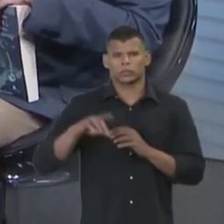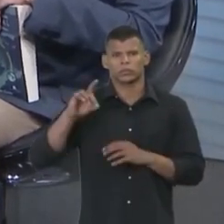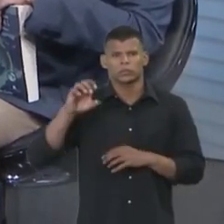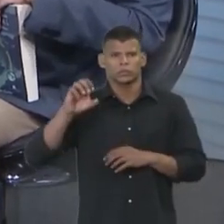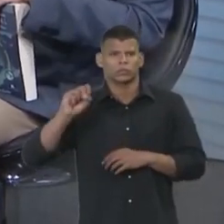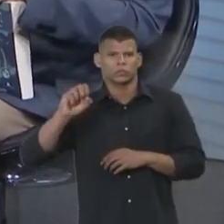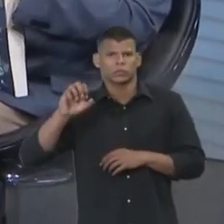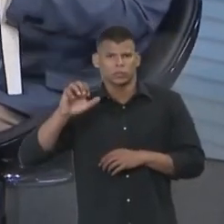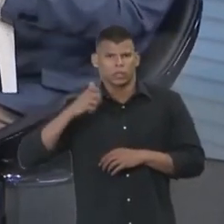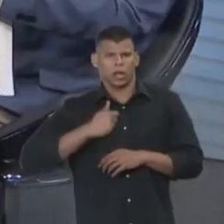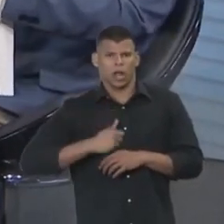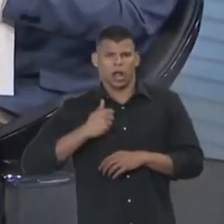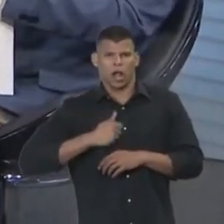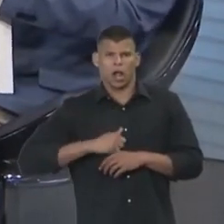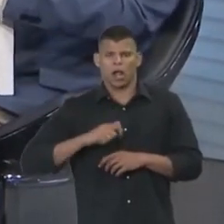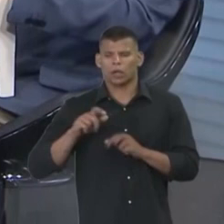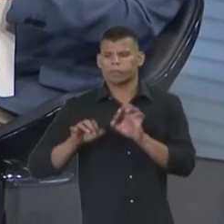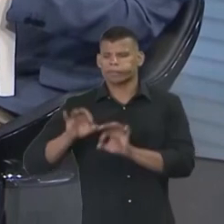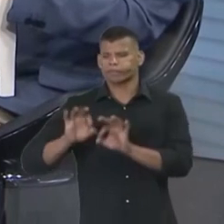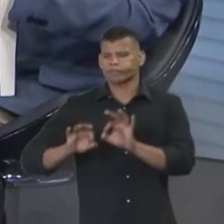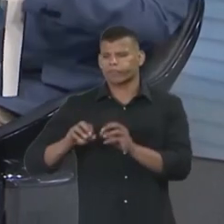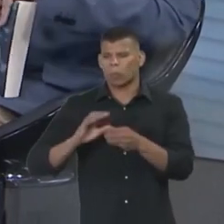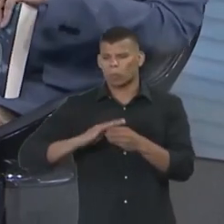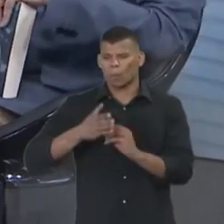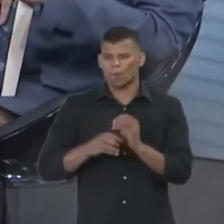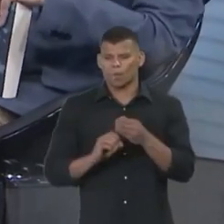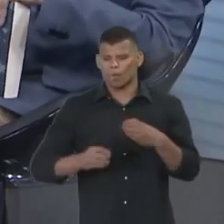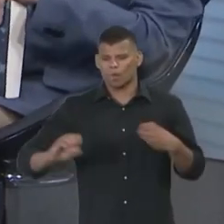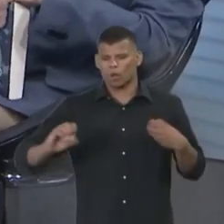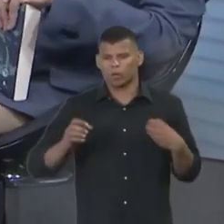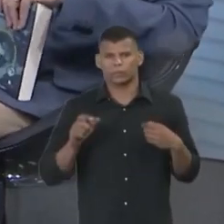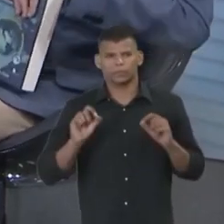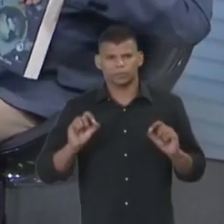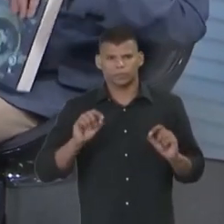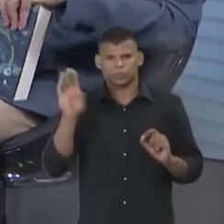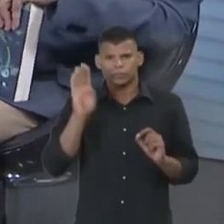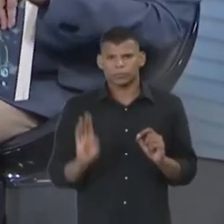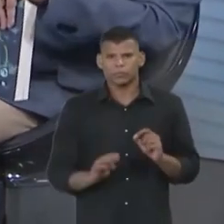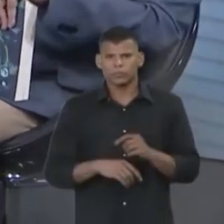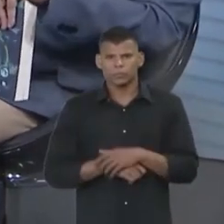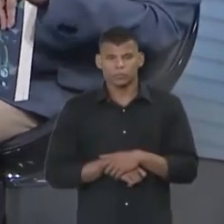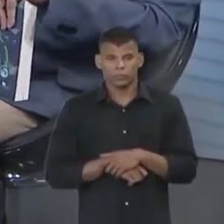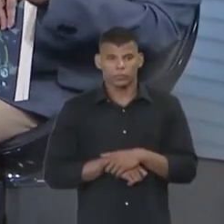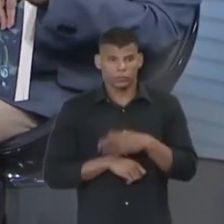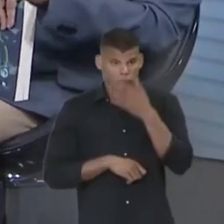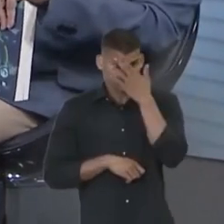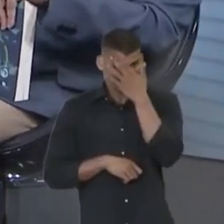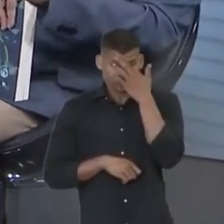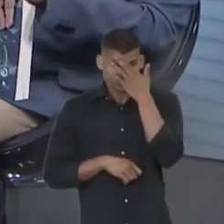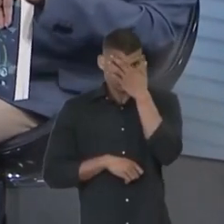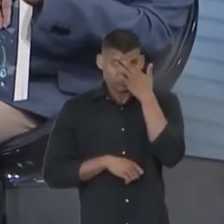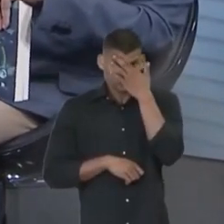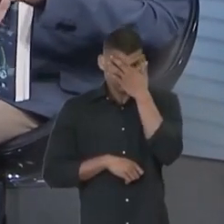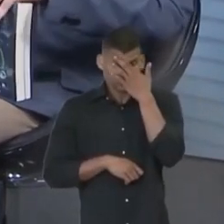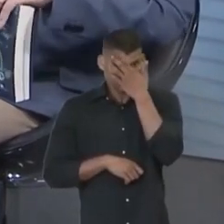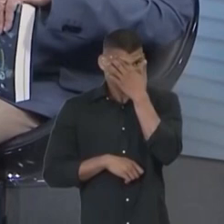organizada, etc., etc. Esse é o Brasil. Bem-vindo ao Brasil. Brasil de 2022.